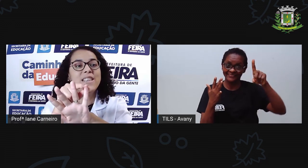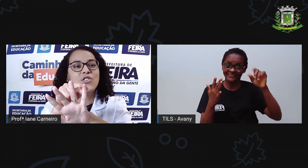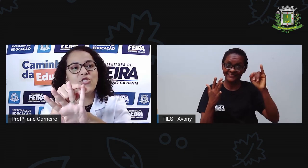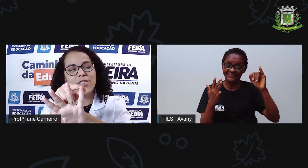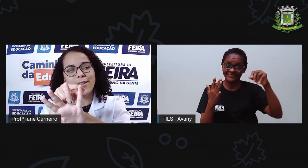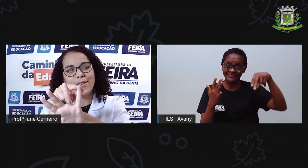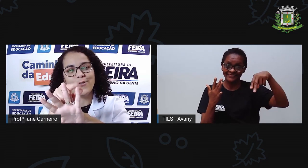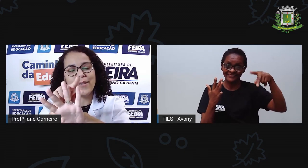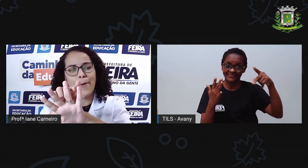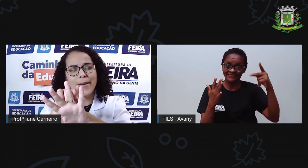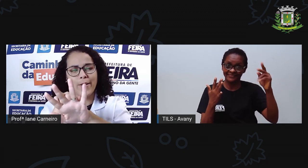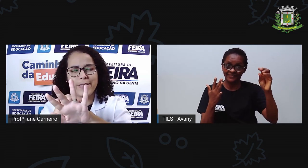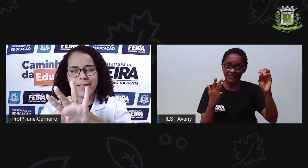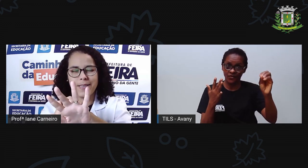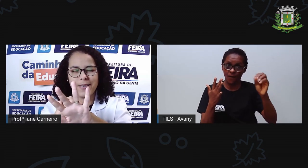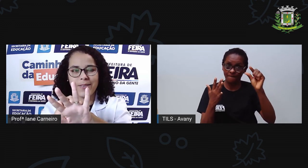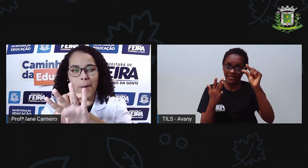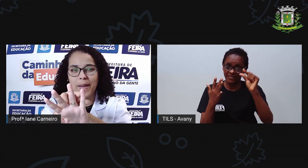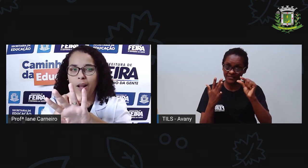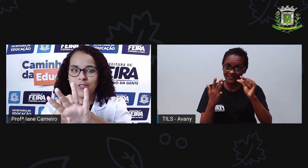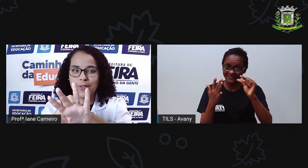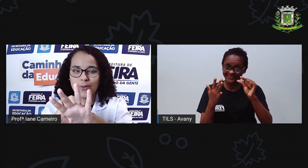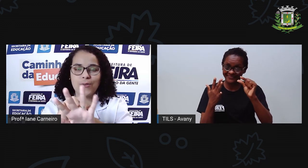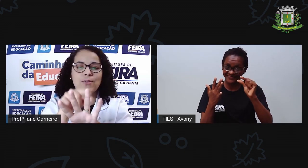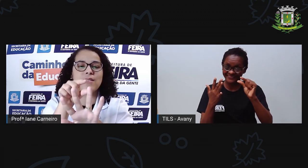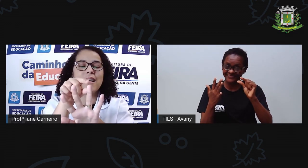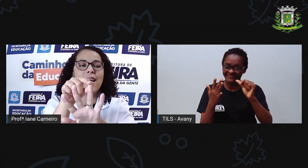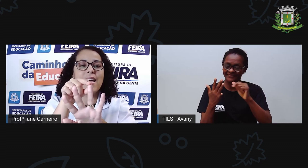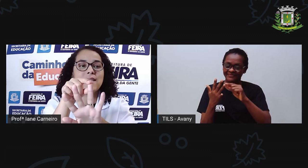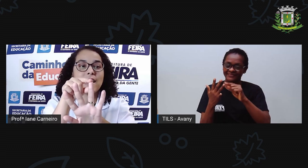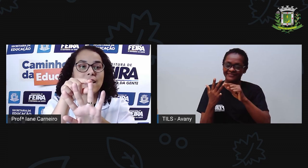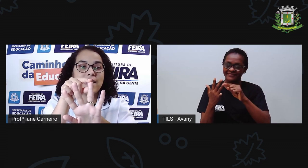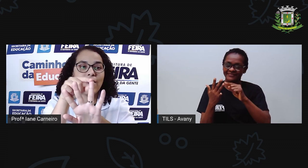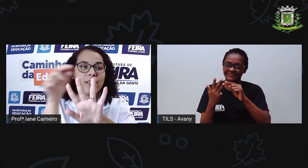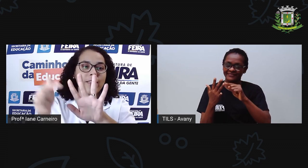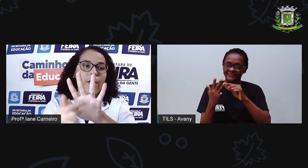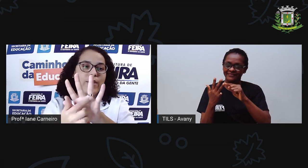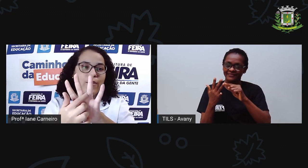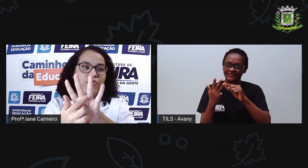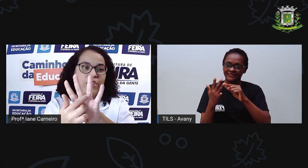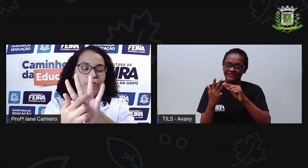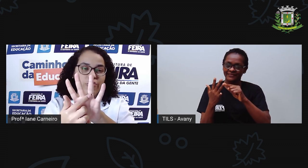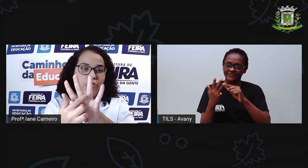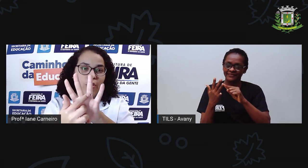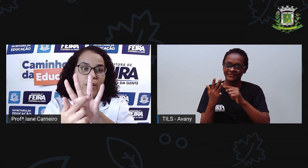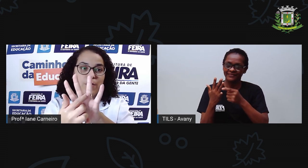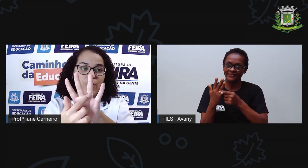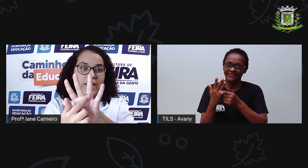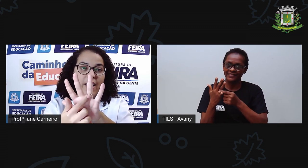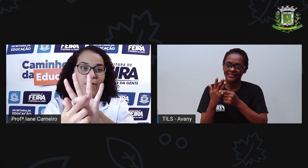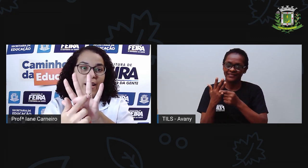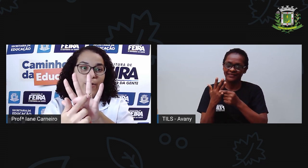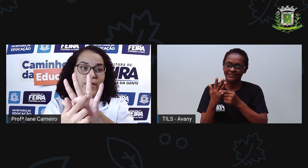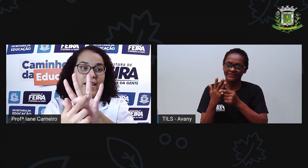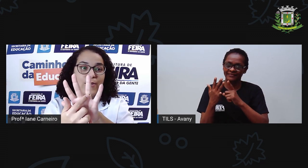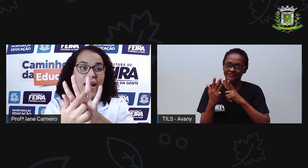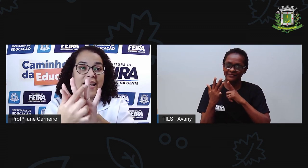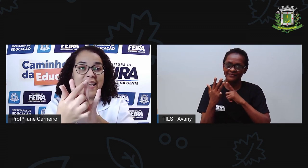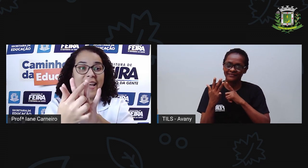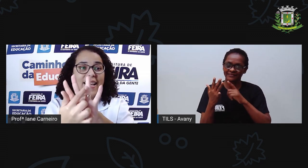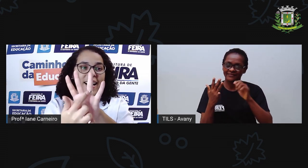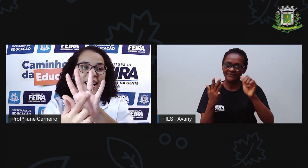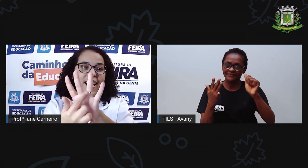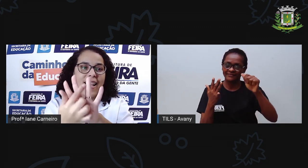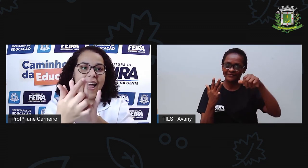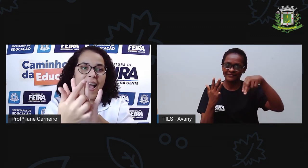mindinho, que é o minózinho, né? O minó de todos. Esse aqui, ó, que é o dedo onde colocamos o anel, é o dedo